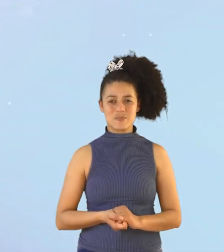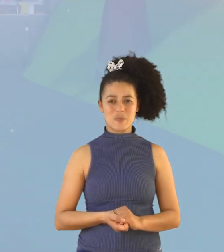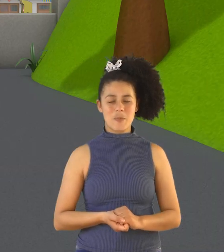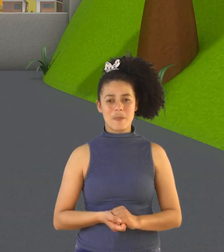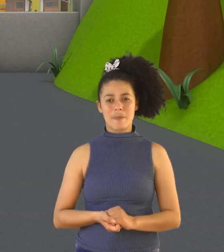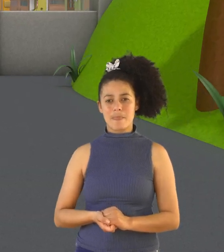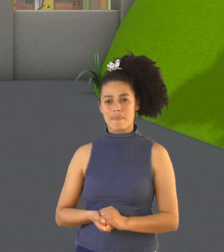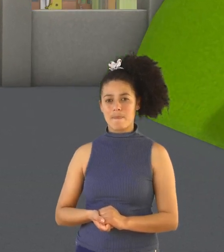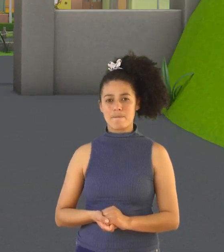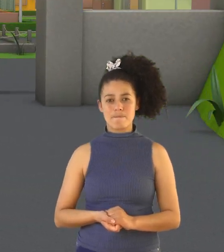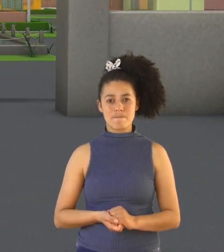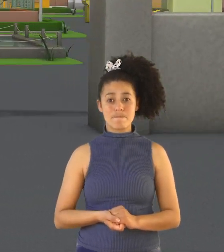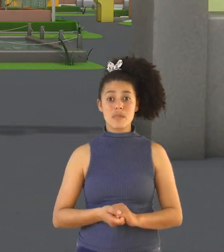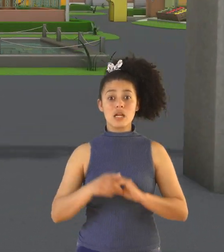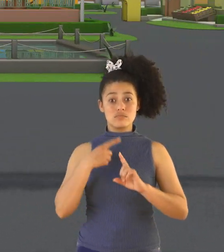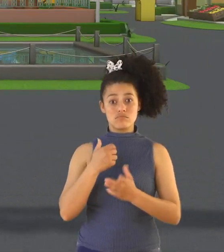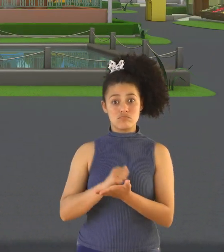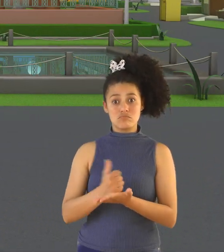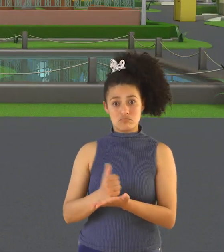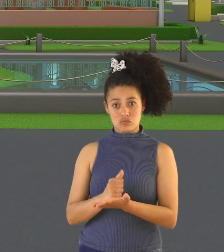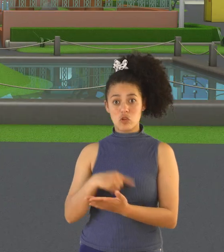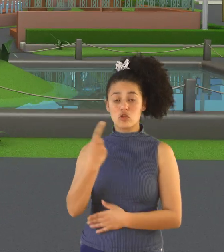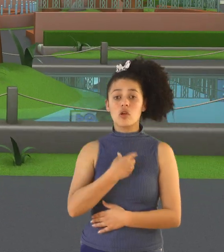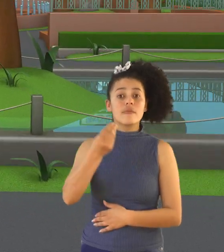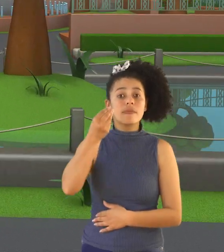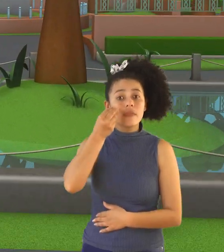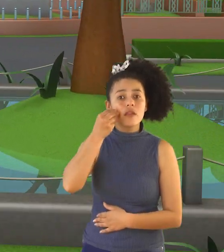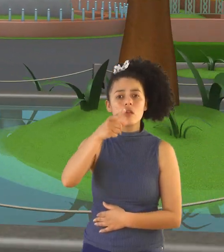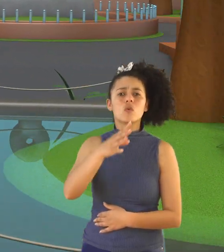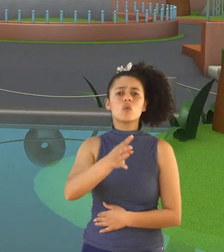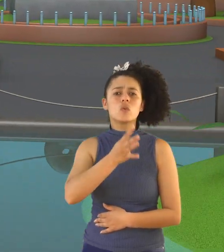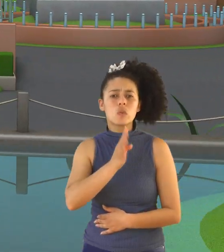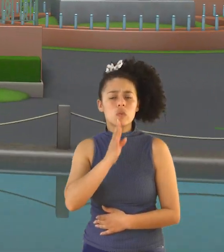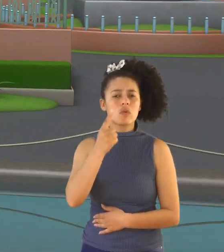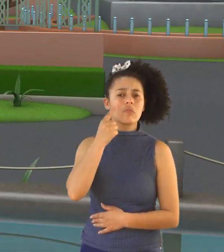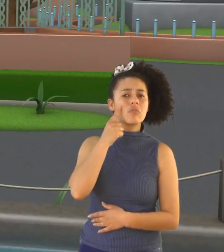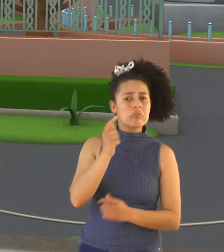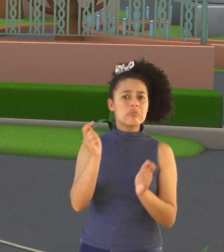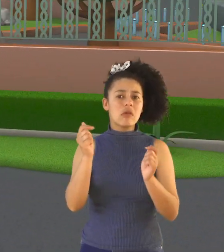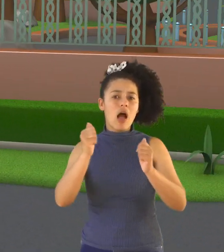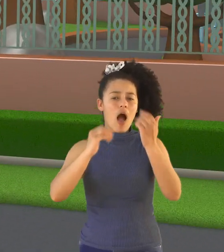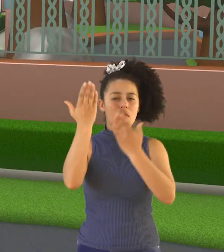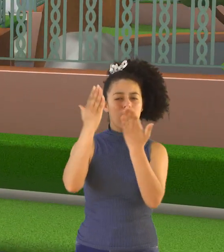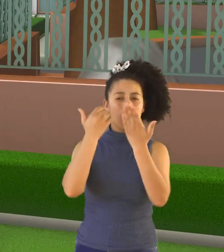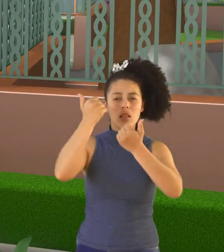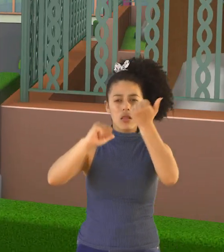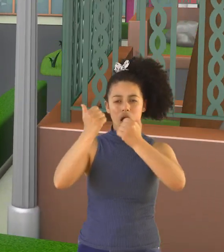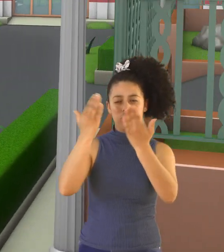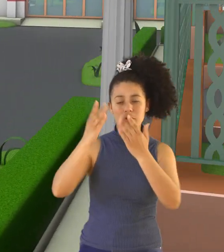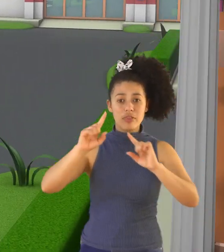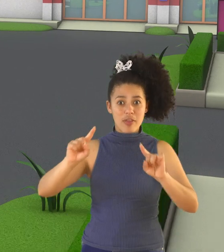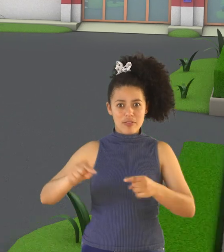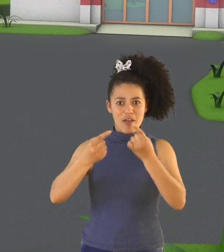Nesse super game, vamos testar os seus conhecimentos. Vamos desafiar você,